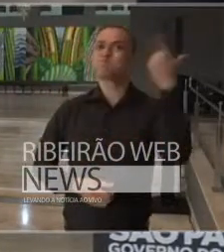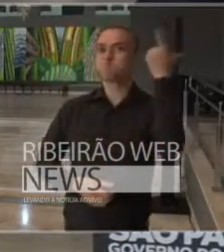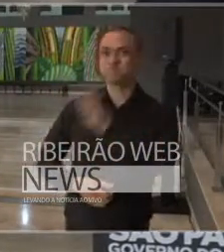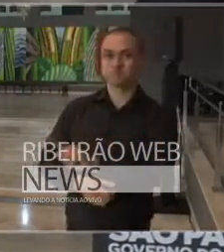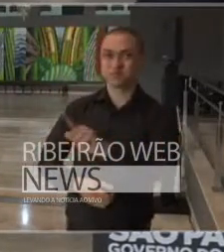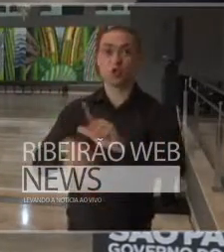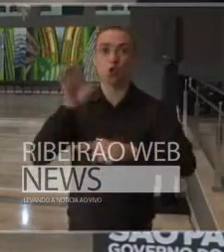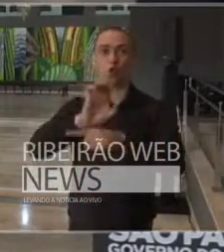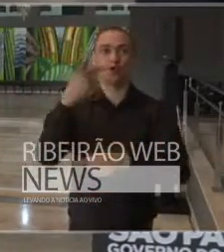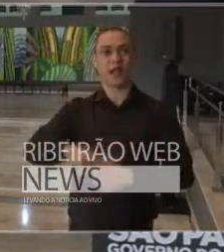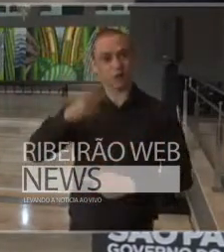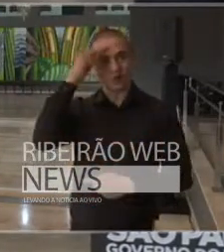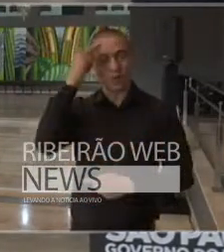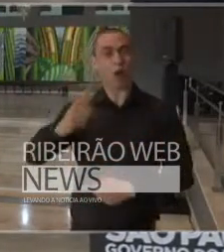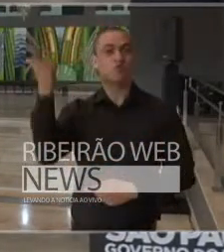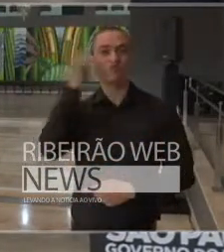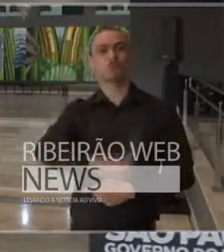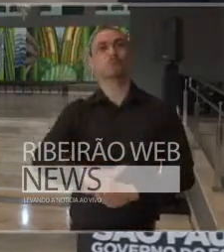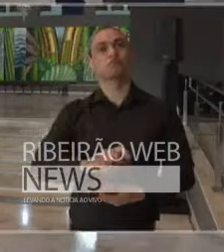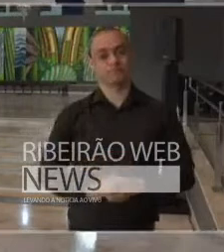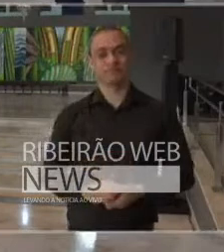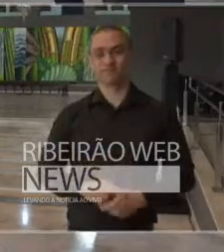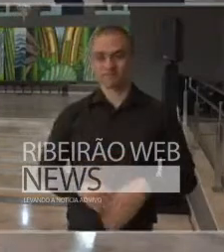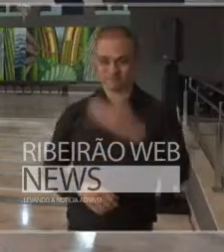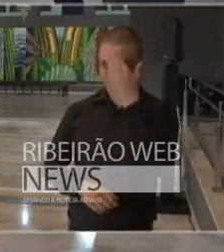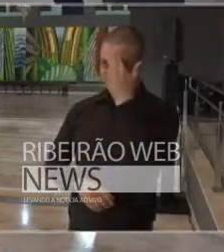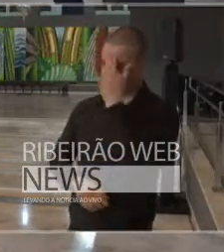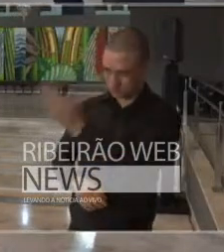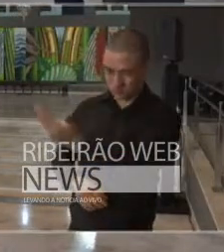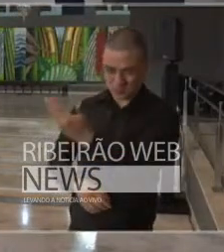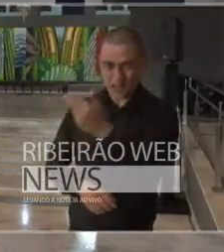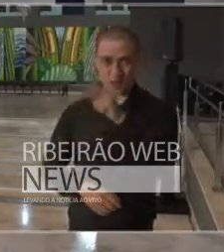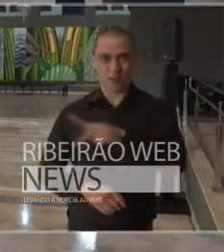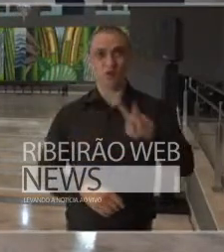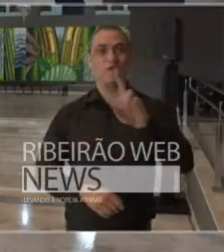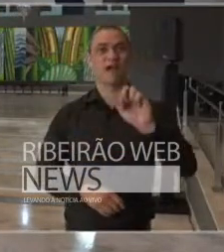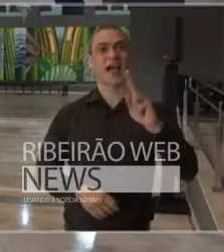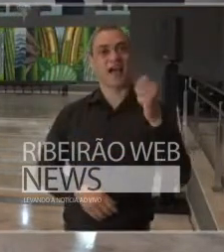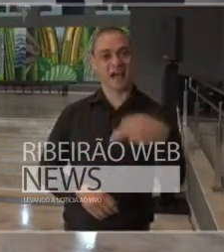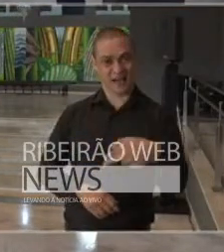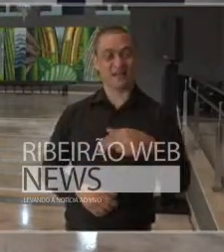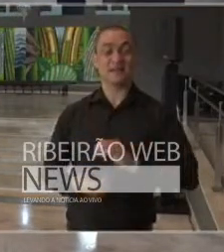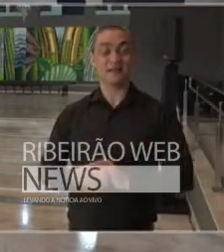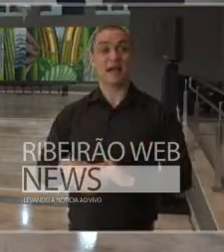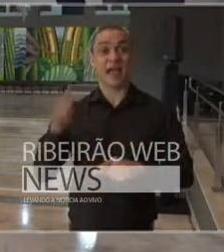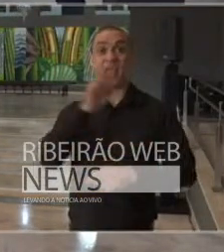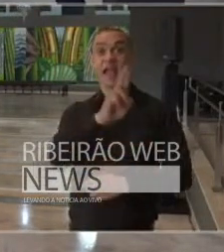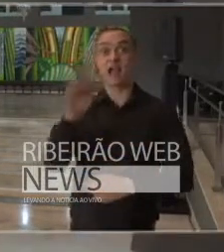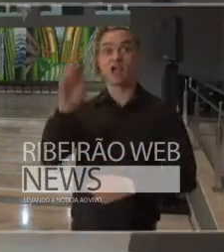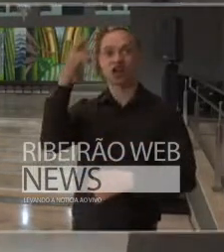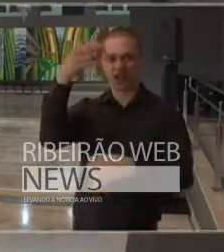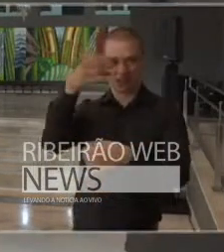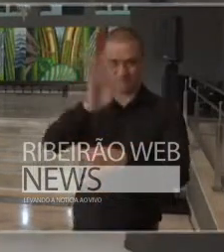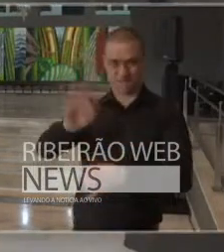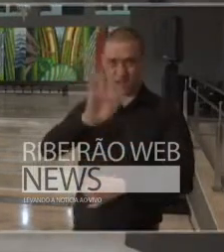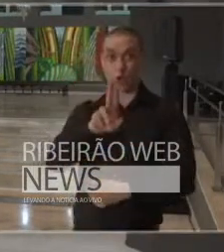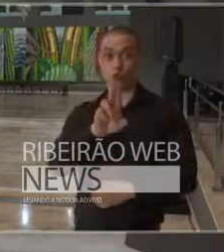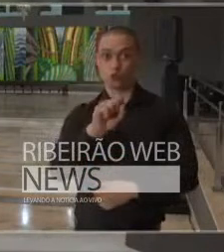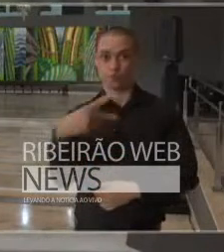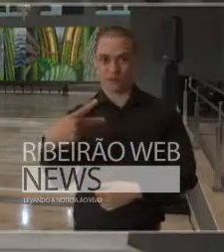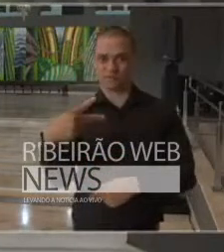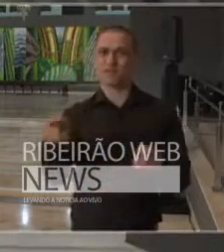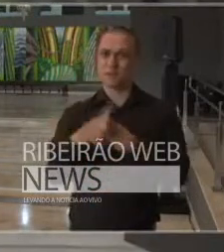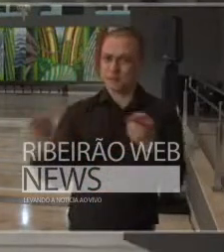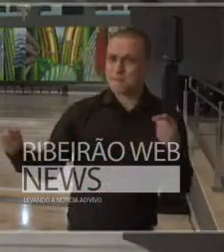Estado de São Paulo, governador. Muito obrigado. Muito obrigado, professor Varrar Agopiã, reitor da Universidade de São Paulo e